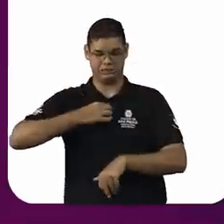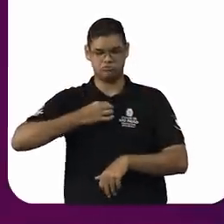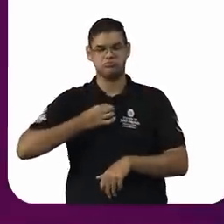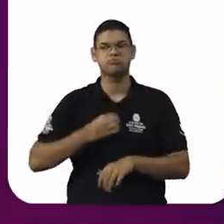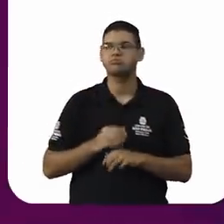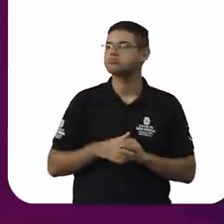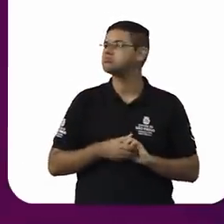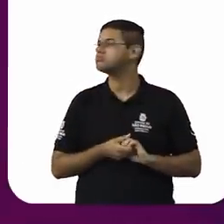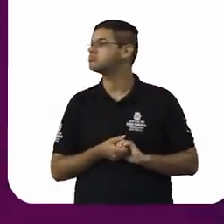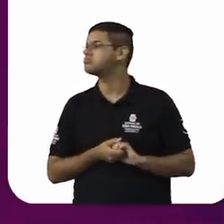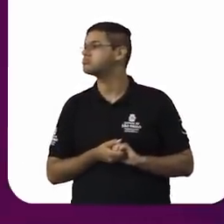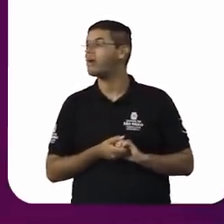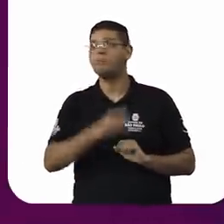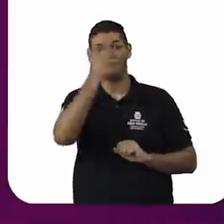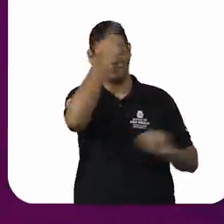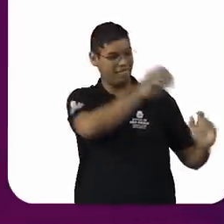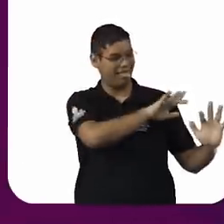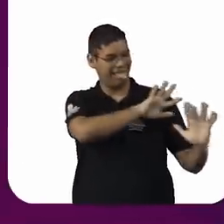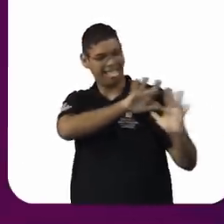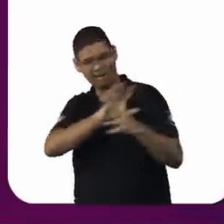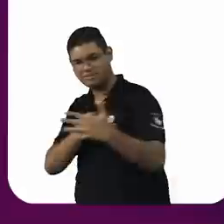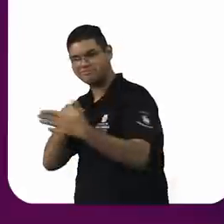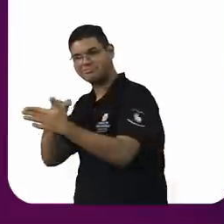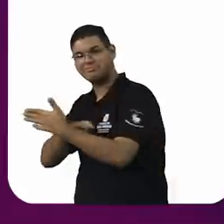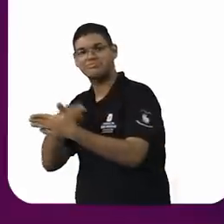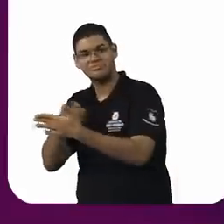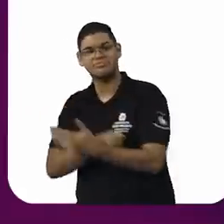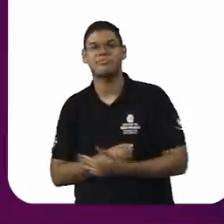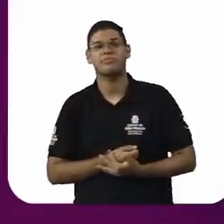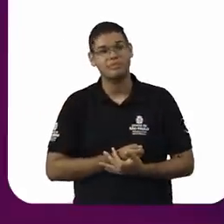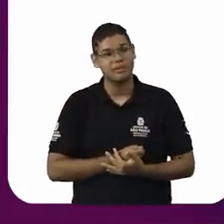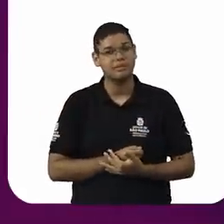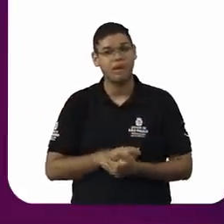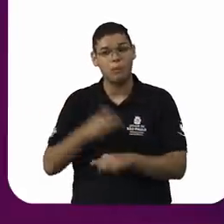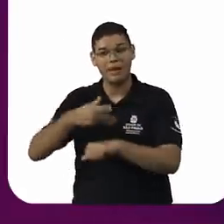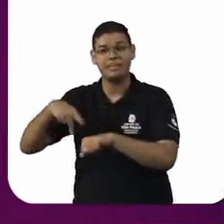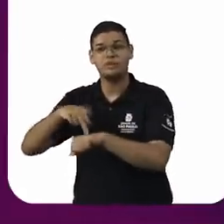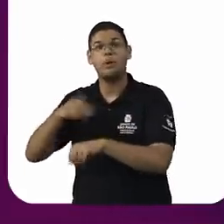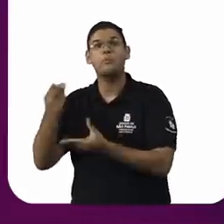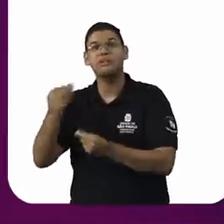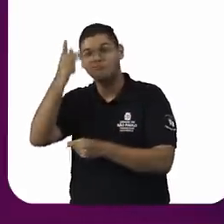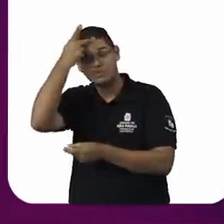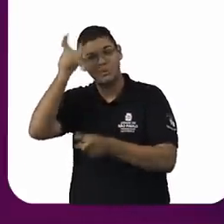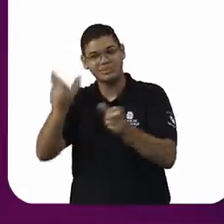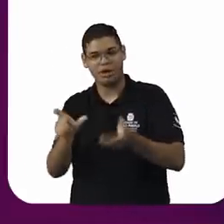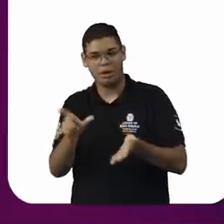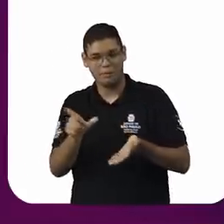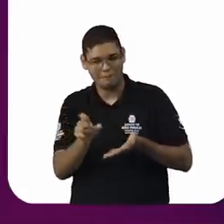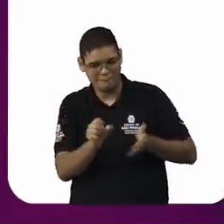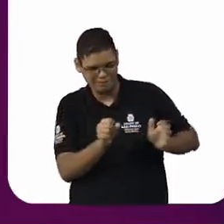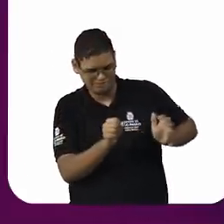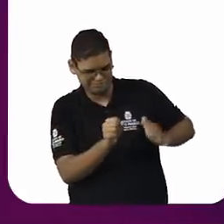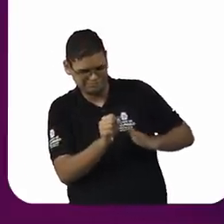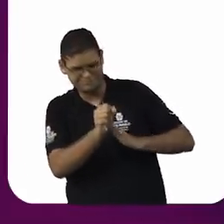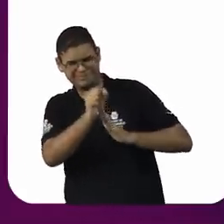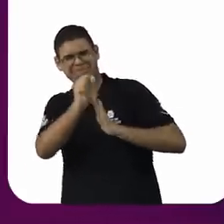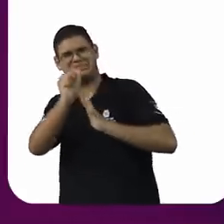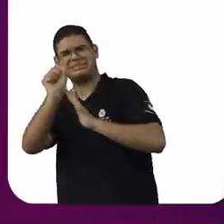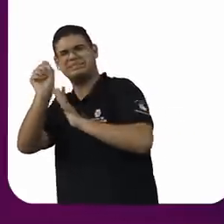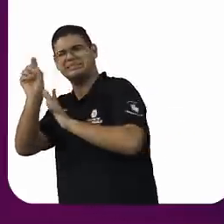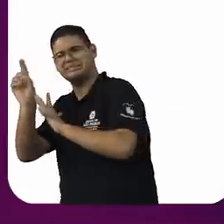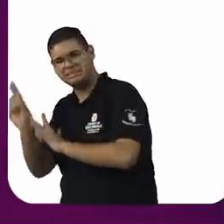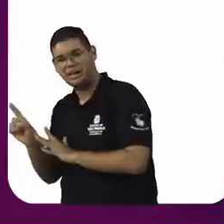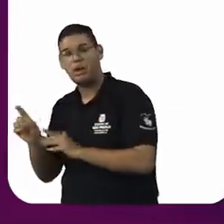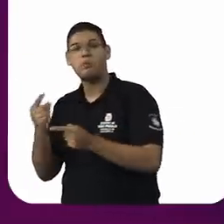país sacerdotes sendo deslocados da sua habitação e do seu templo sob a mira de